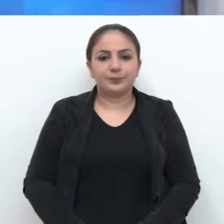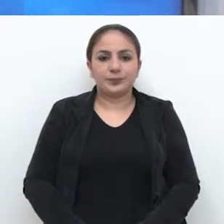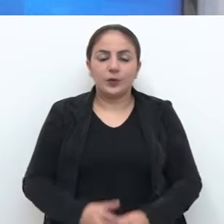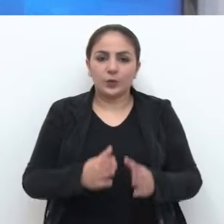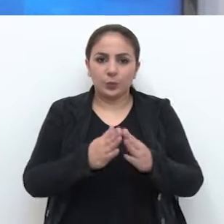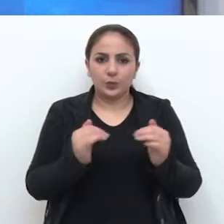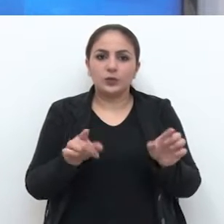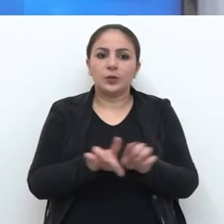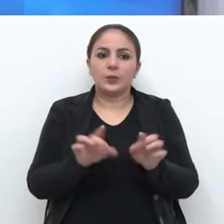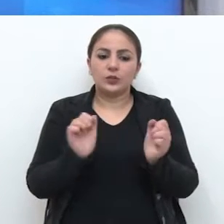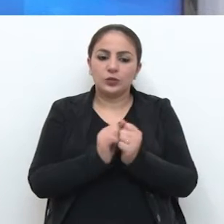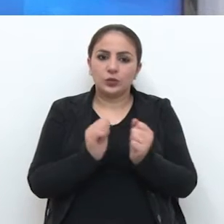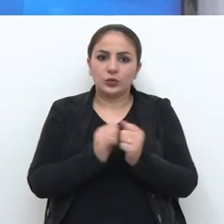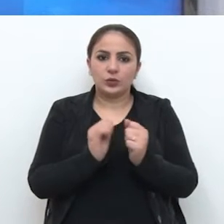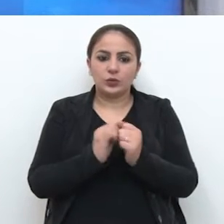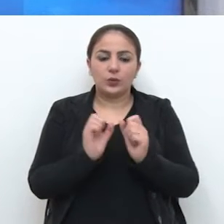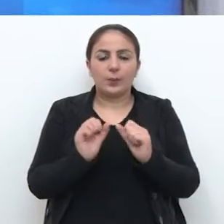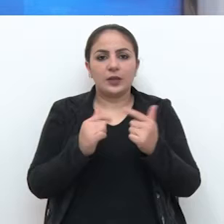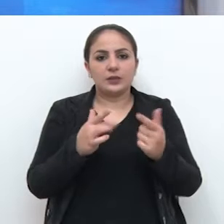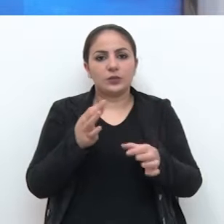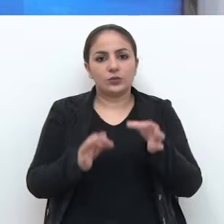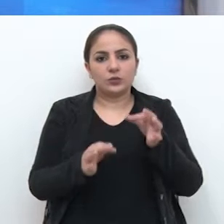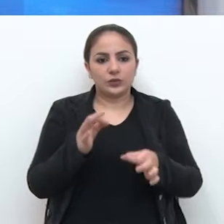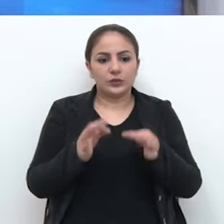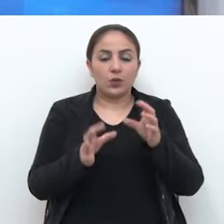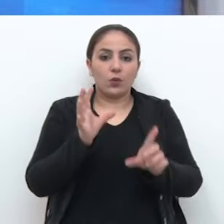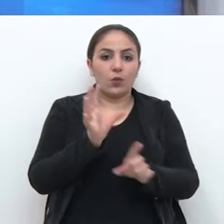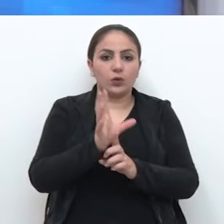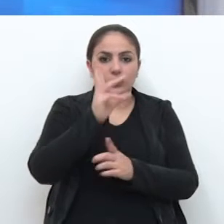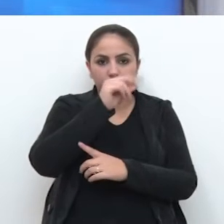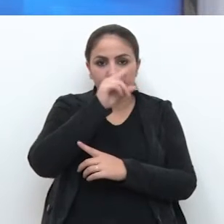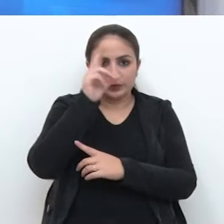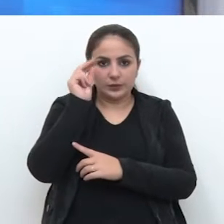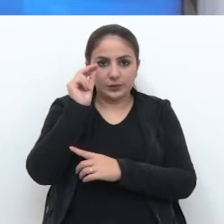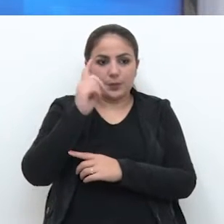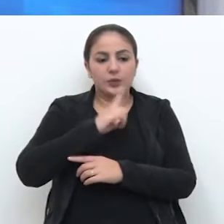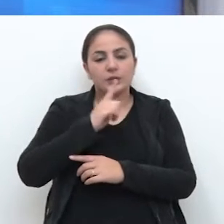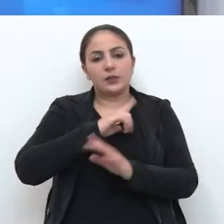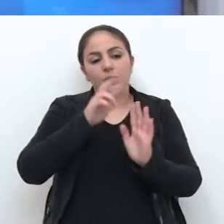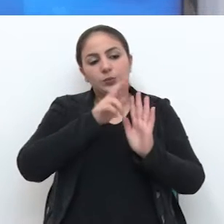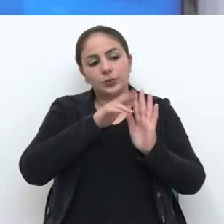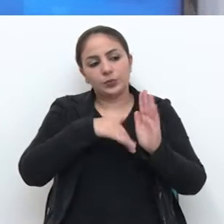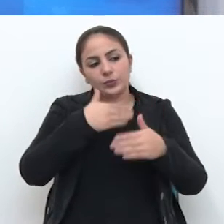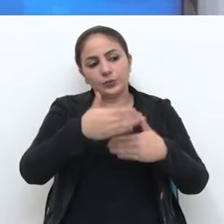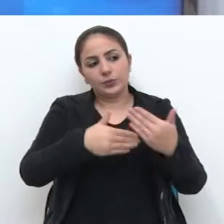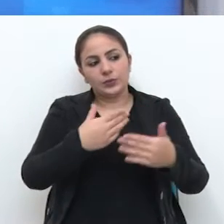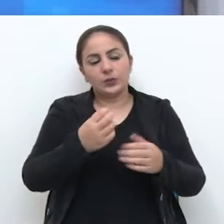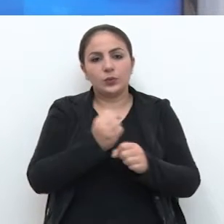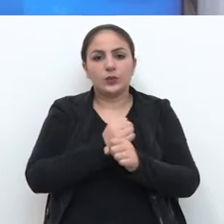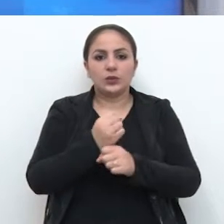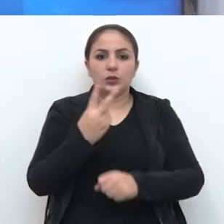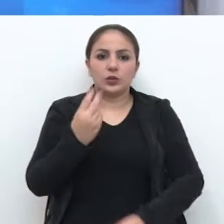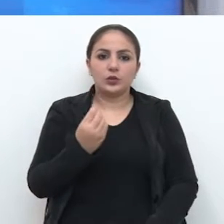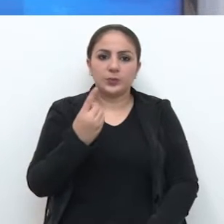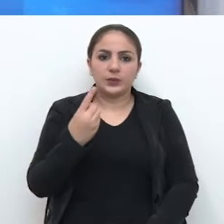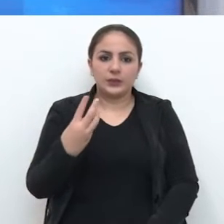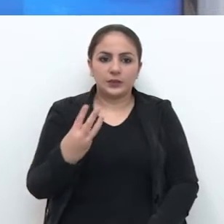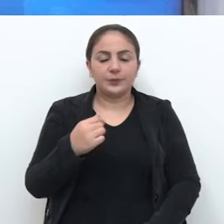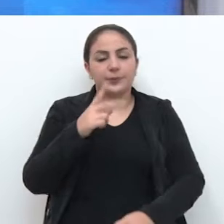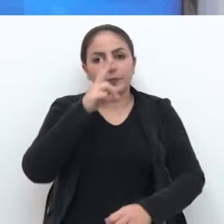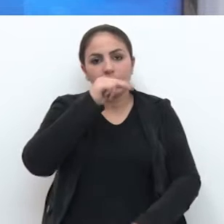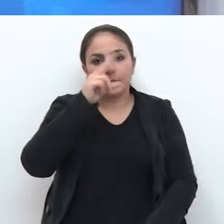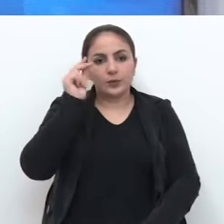O pedido também é conjunto a uma ação judicial contra o município que tramita desde 2013. A